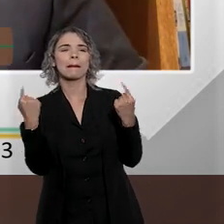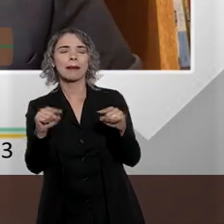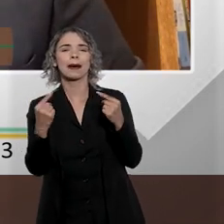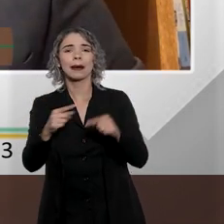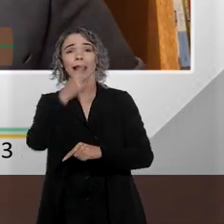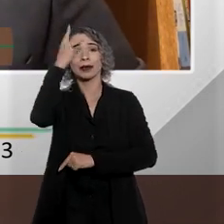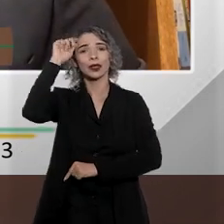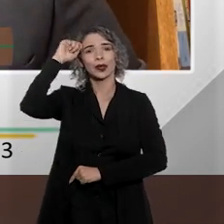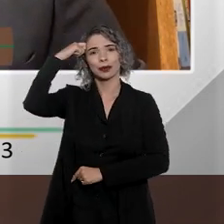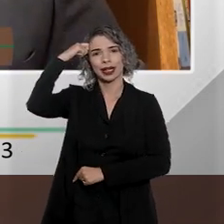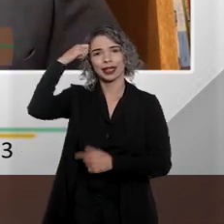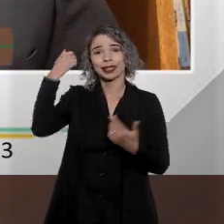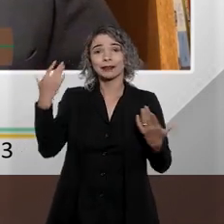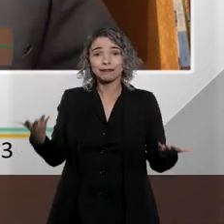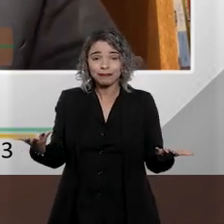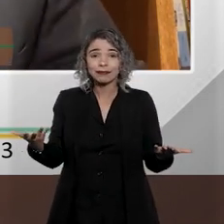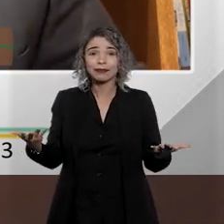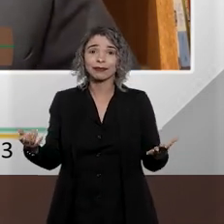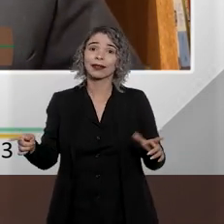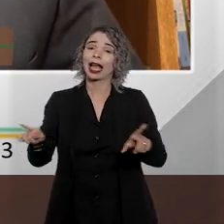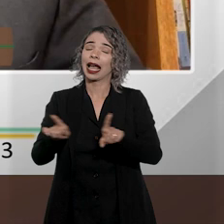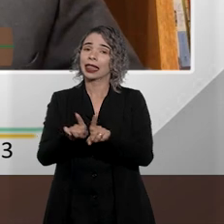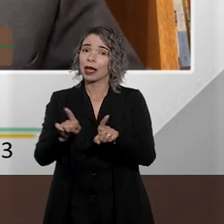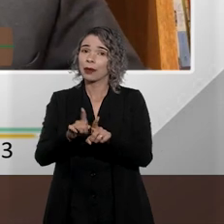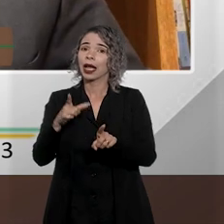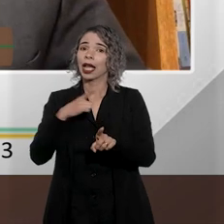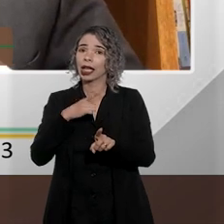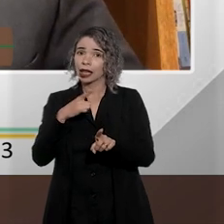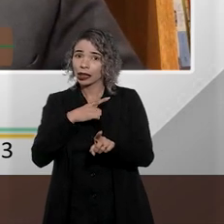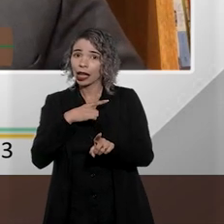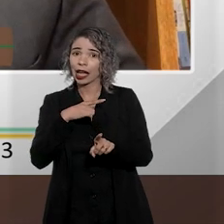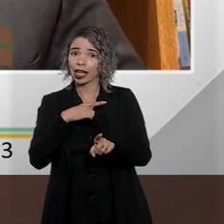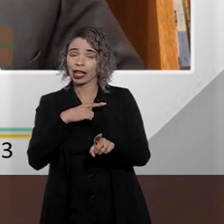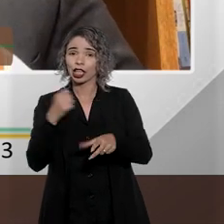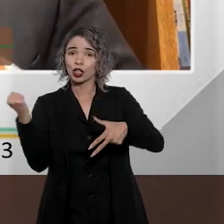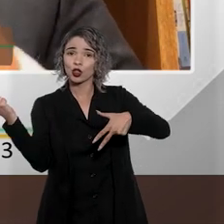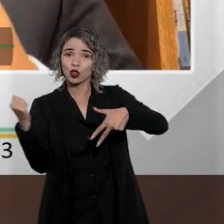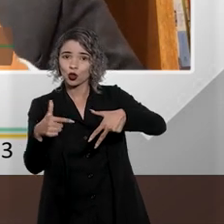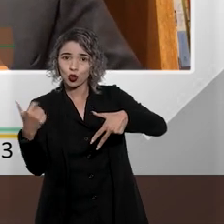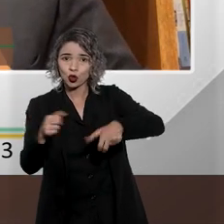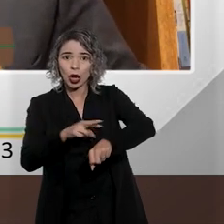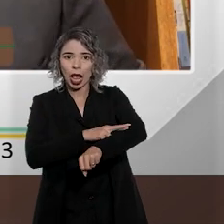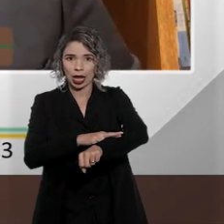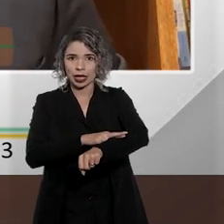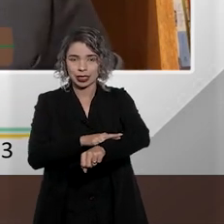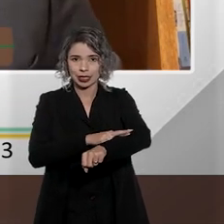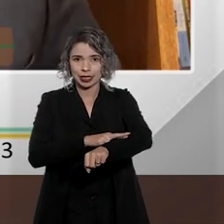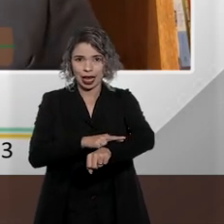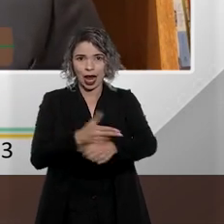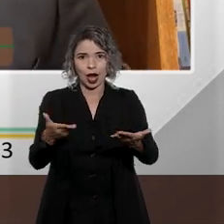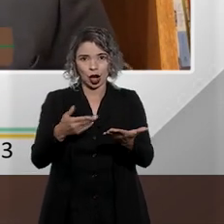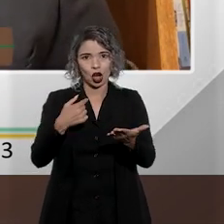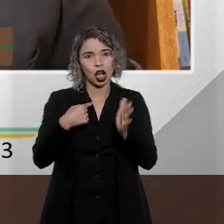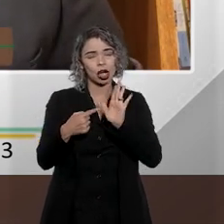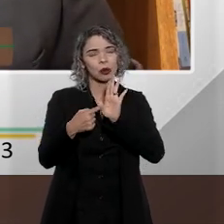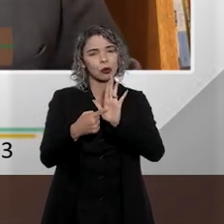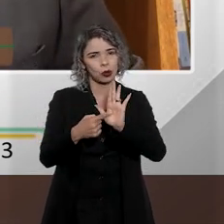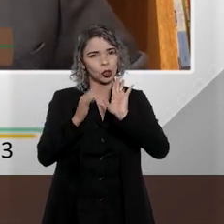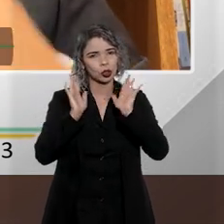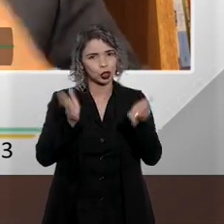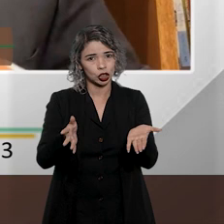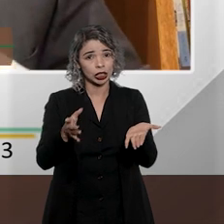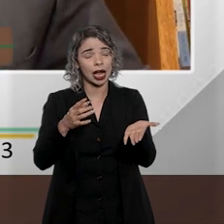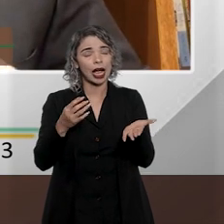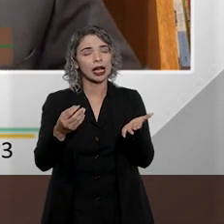com pessoas negras. Aí vem a injúria racial e se cria, eu vou pegar de empréstimo as palavras do professor